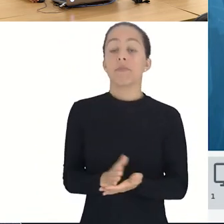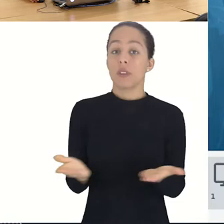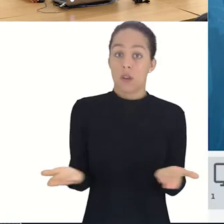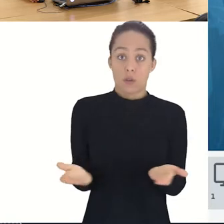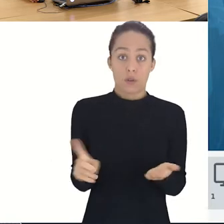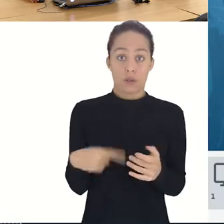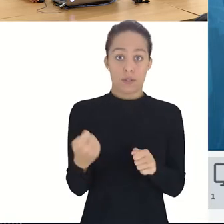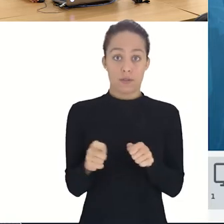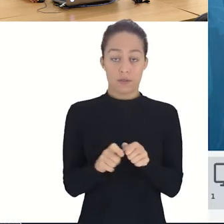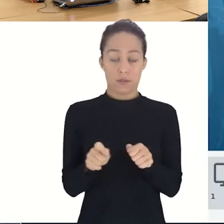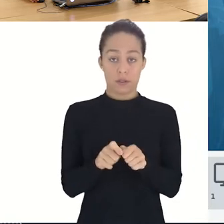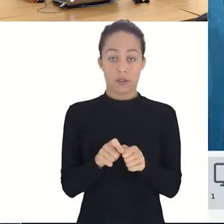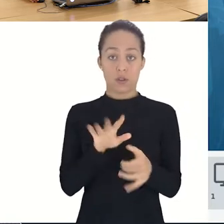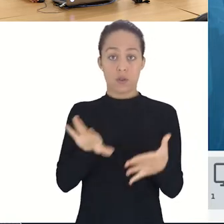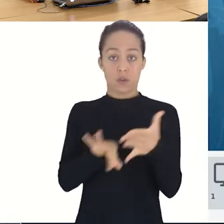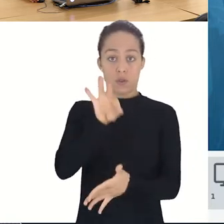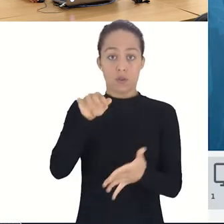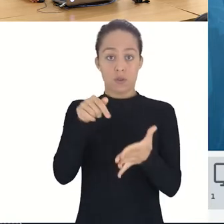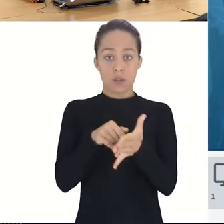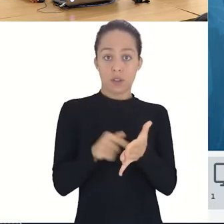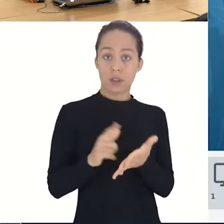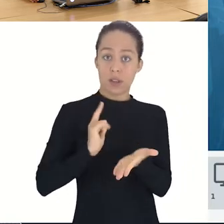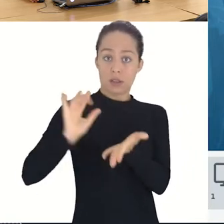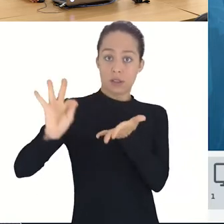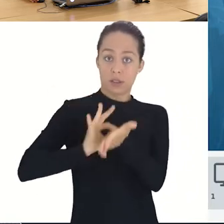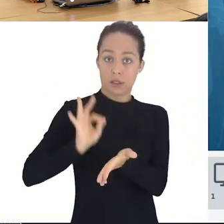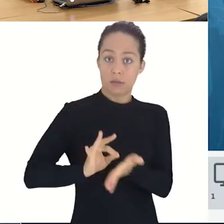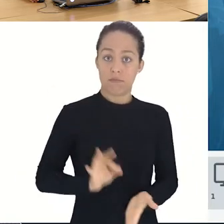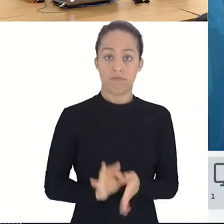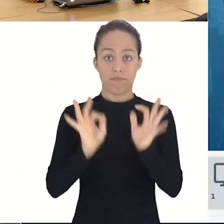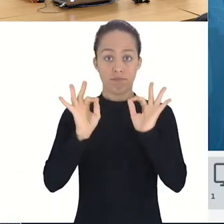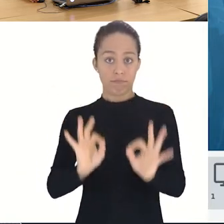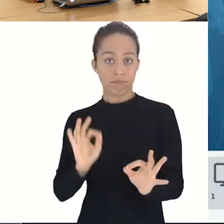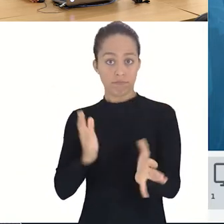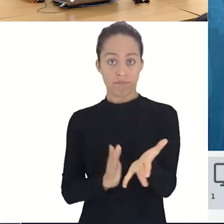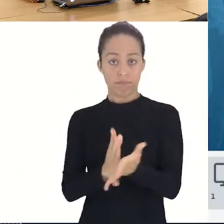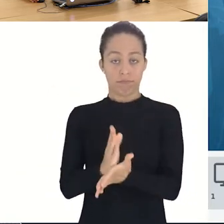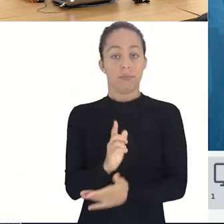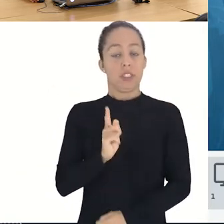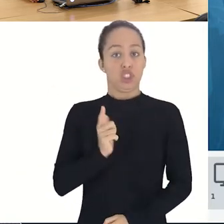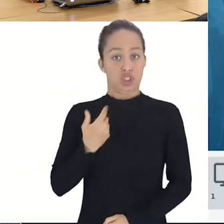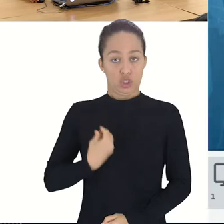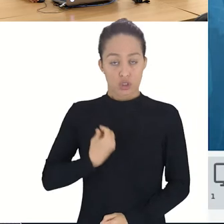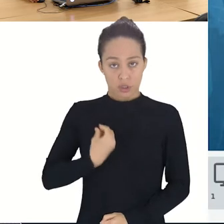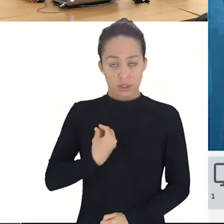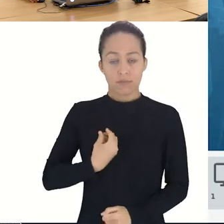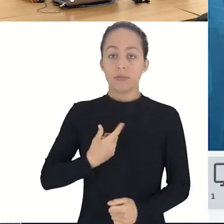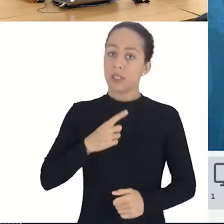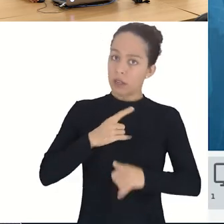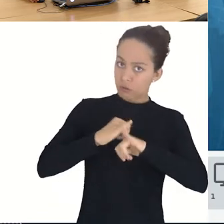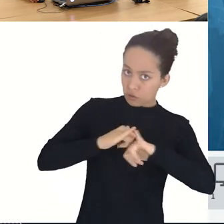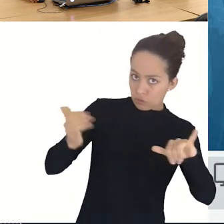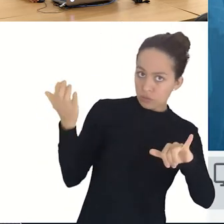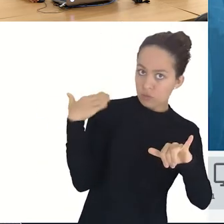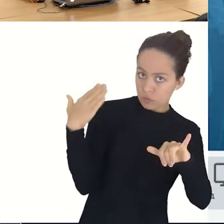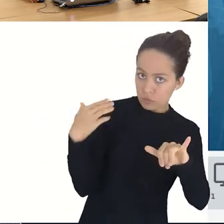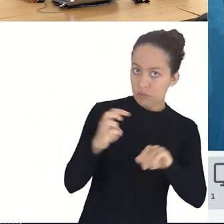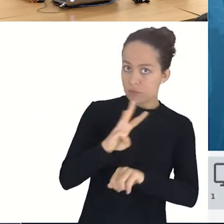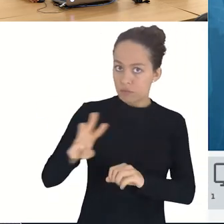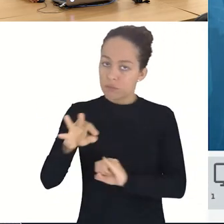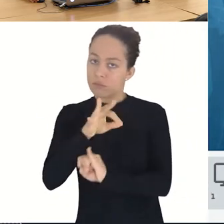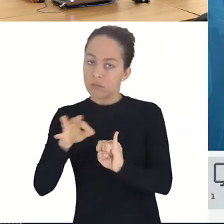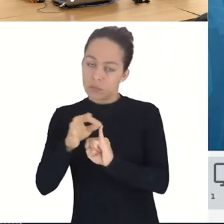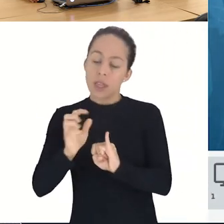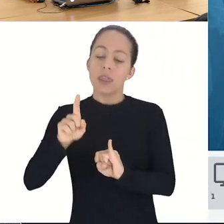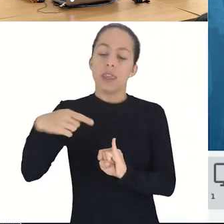inscrições homologadas, utilizando o número de sorteio que foi divulgado e, em seguida, será apresentada a semente para que